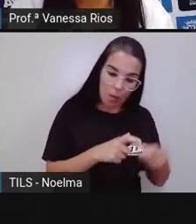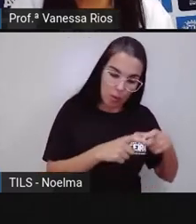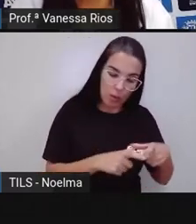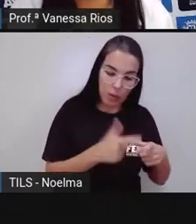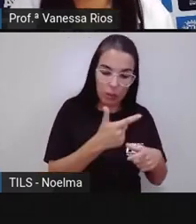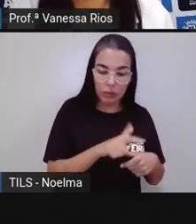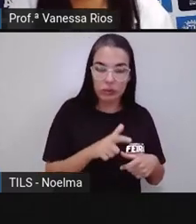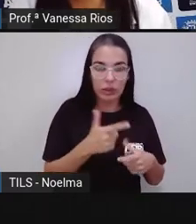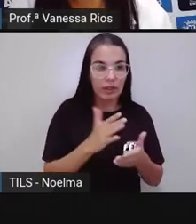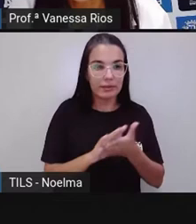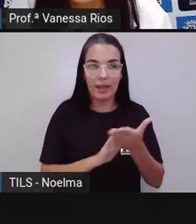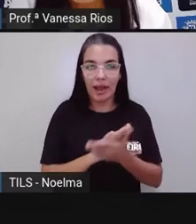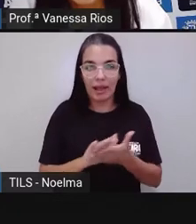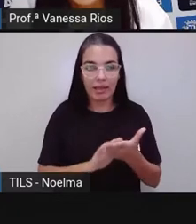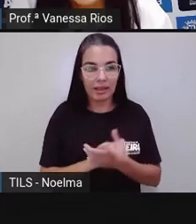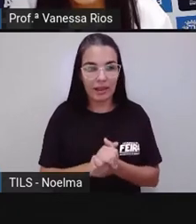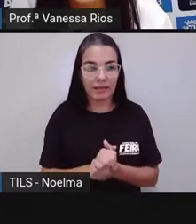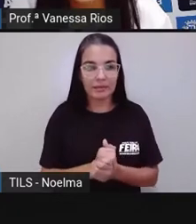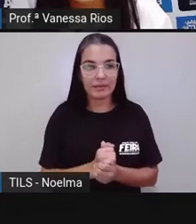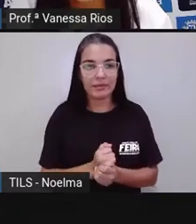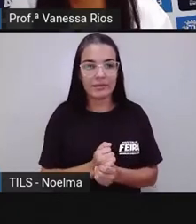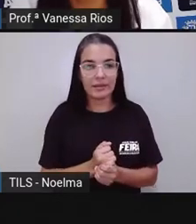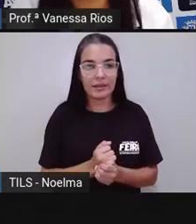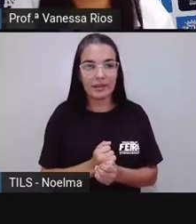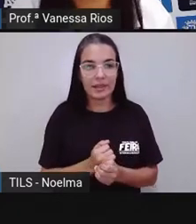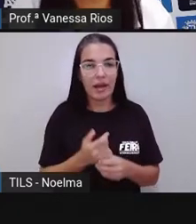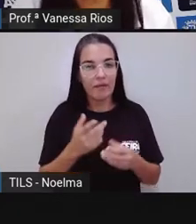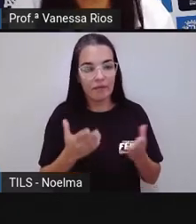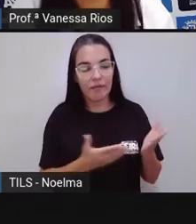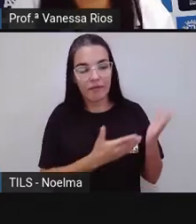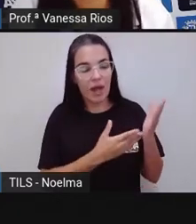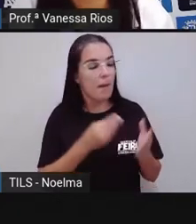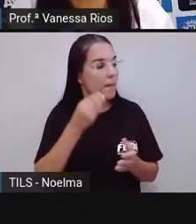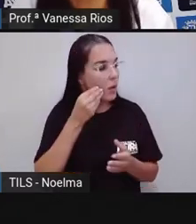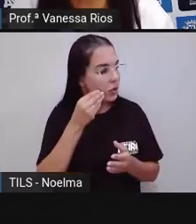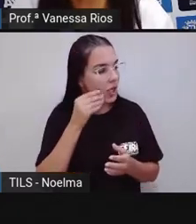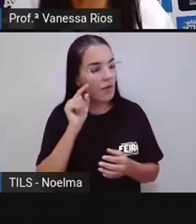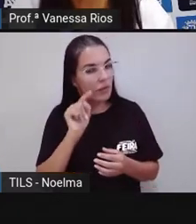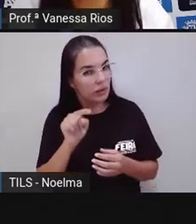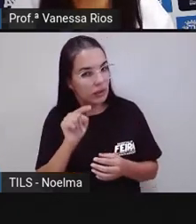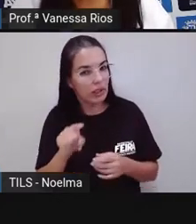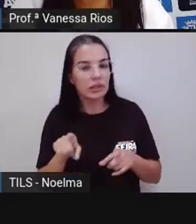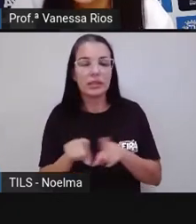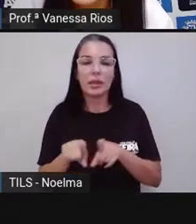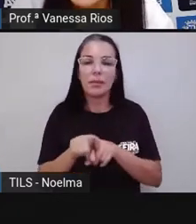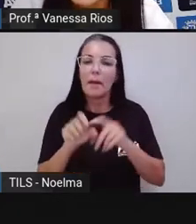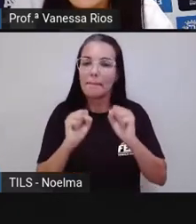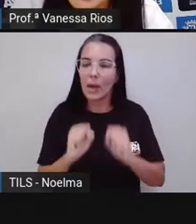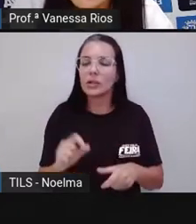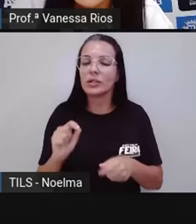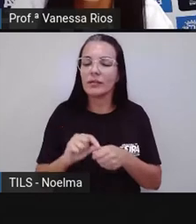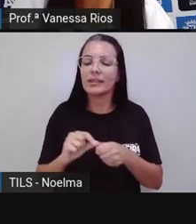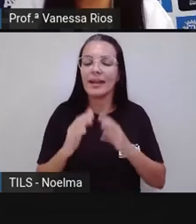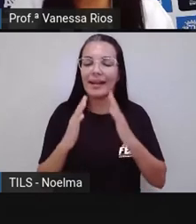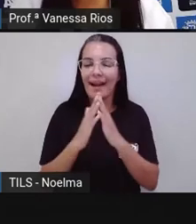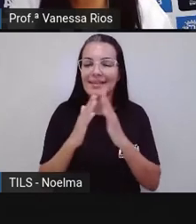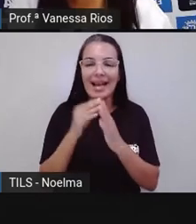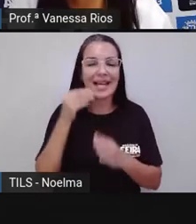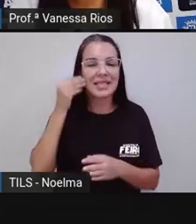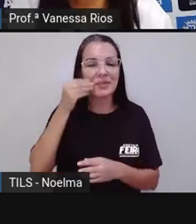atividade que a prova vai fazer aqui, vai mostrar para vocês, mas vocês também podem repetir em casa, tá certo?